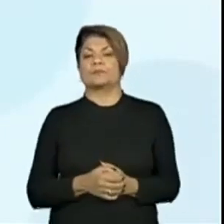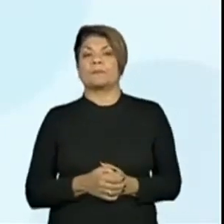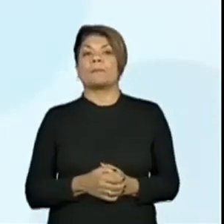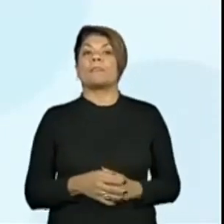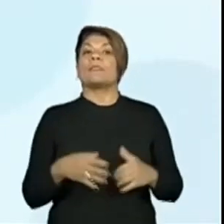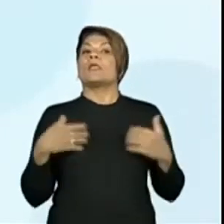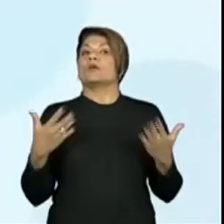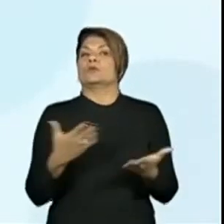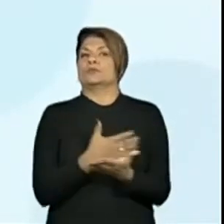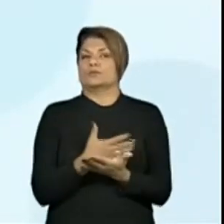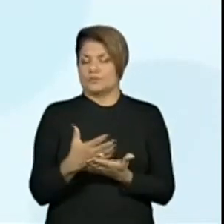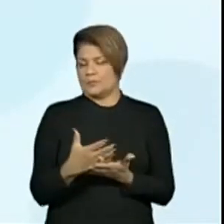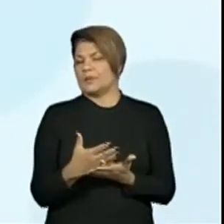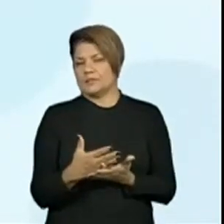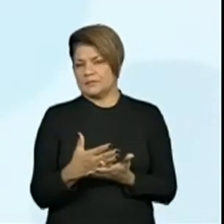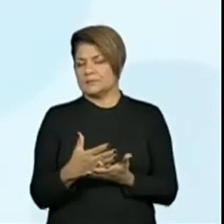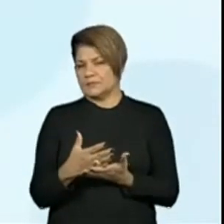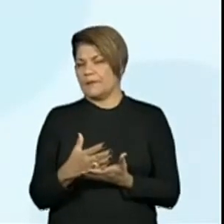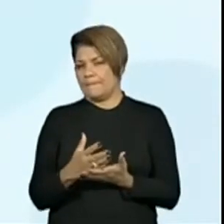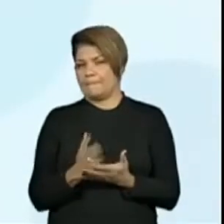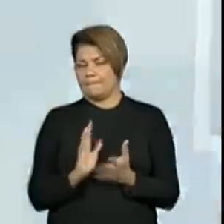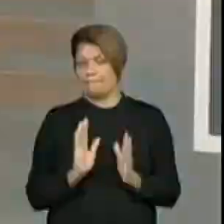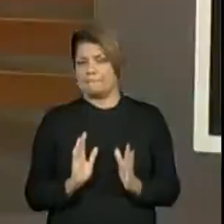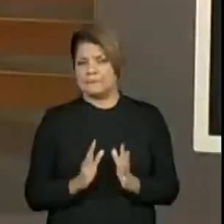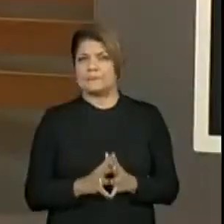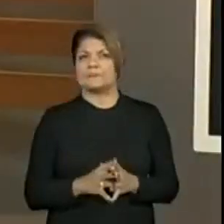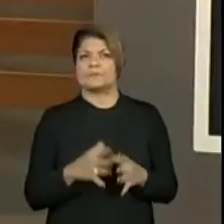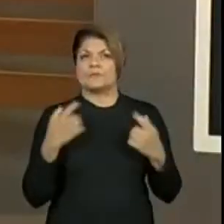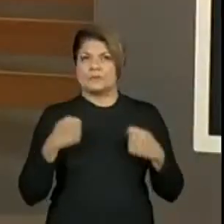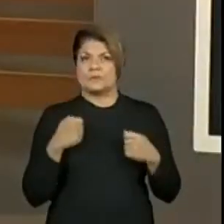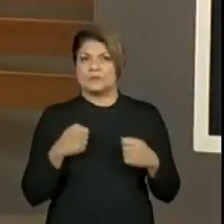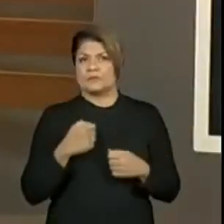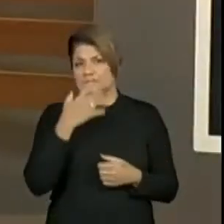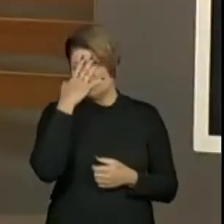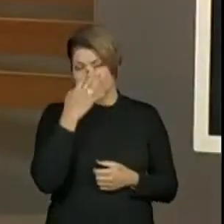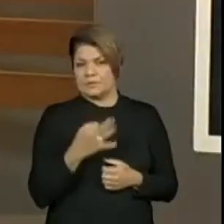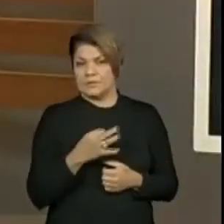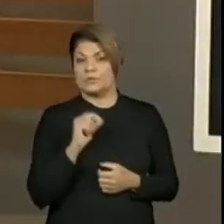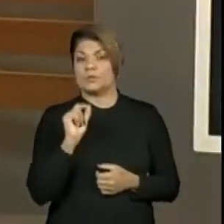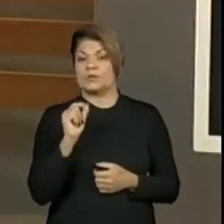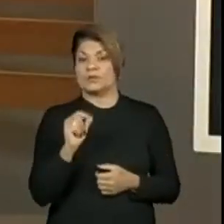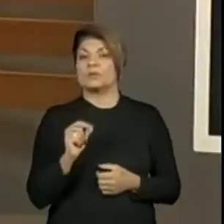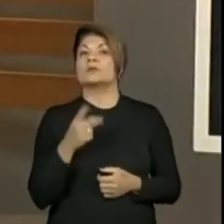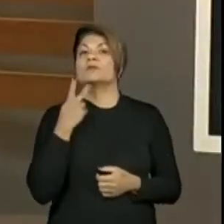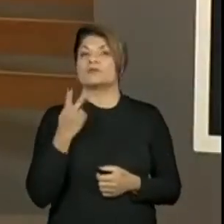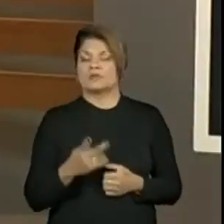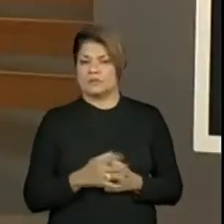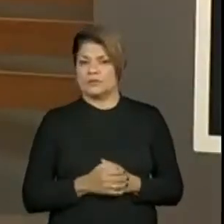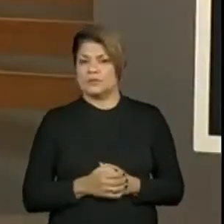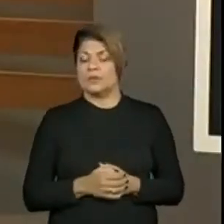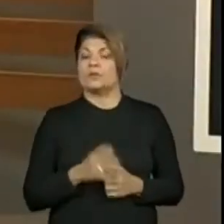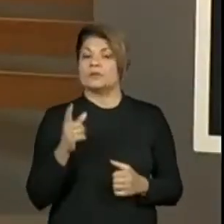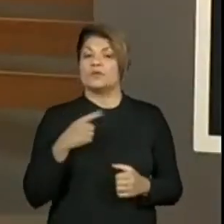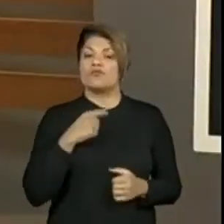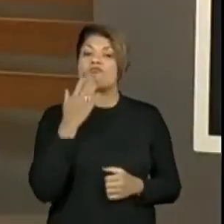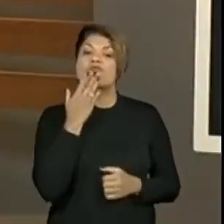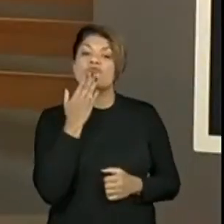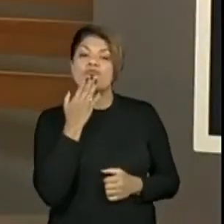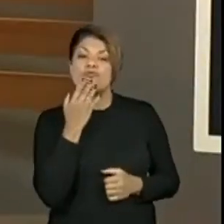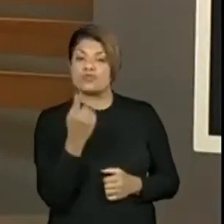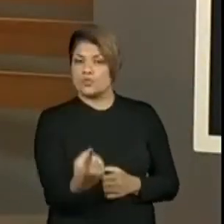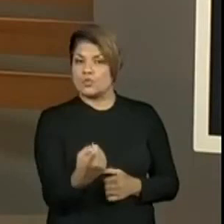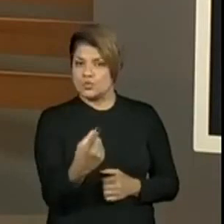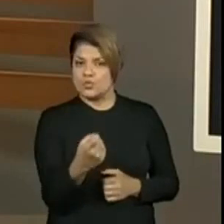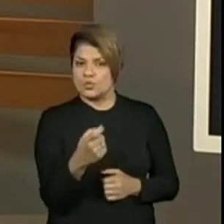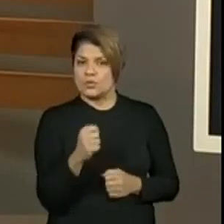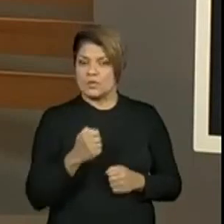essa parte. No começo você tem que começar a tentar entender o que ele está falando. Sua cor única. Um verde suave e